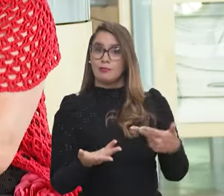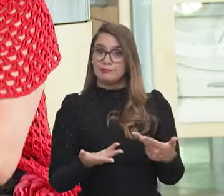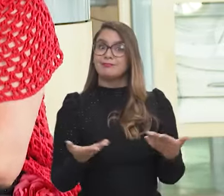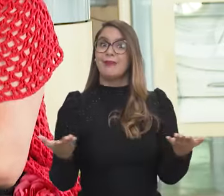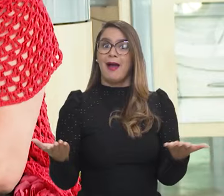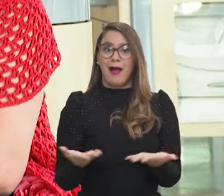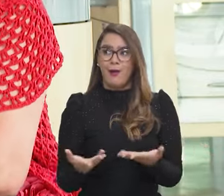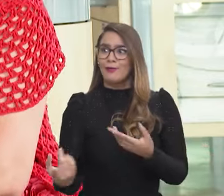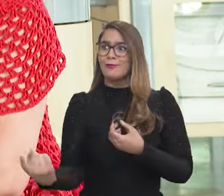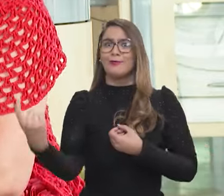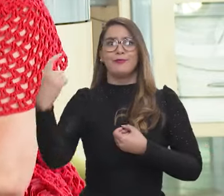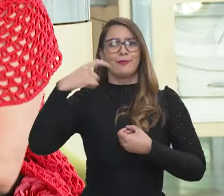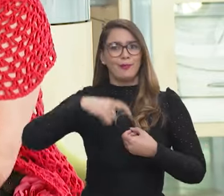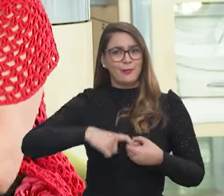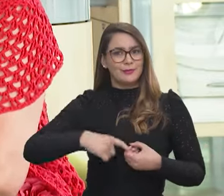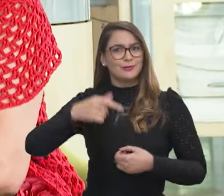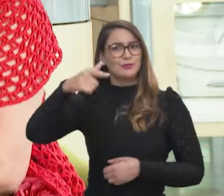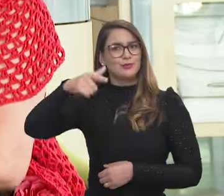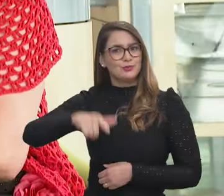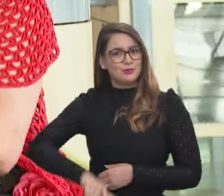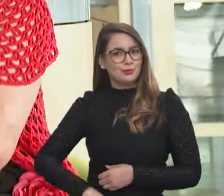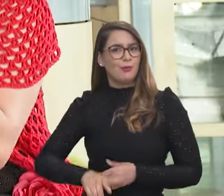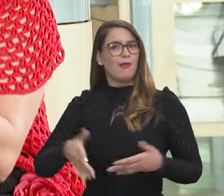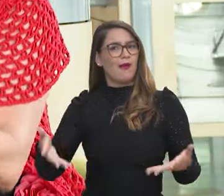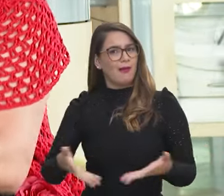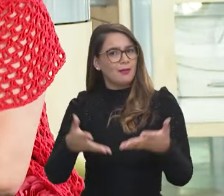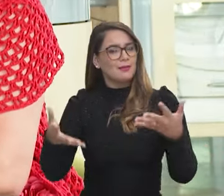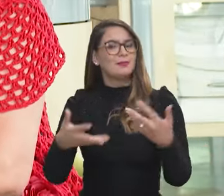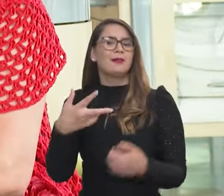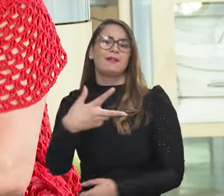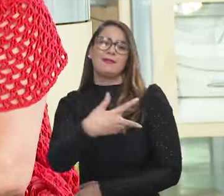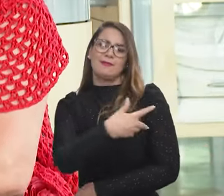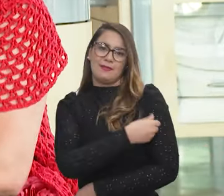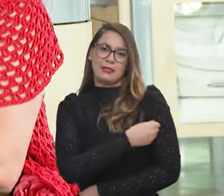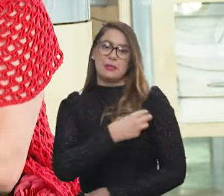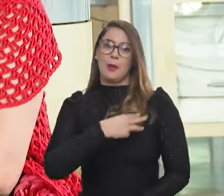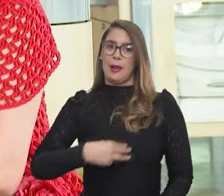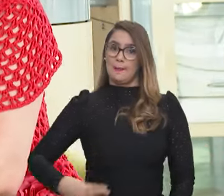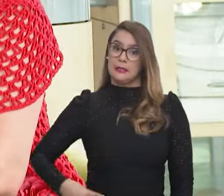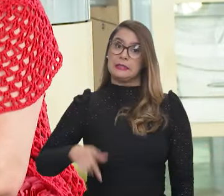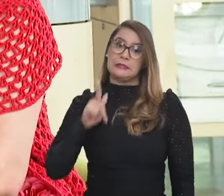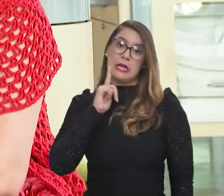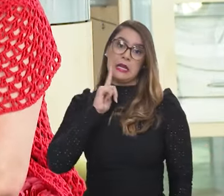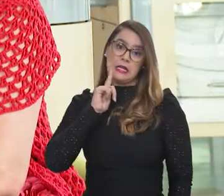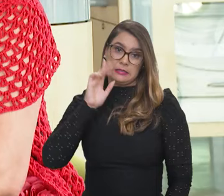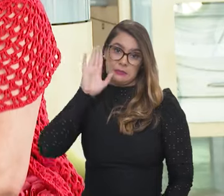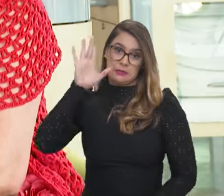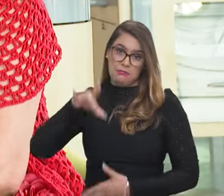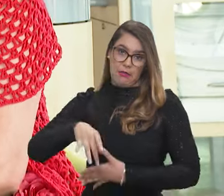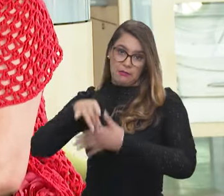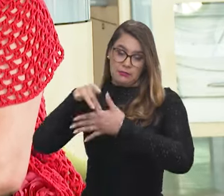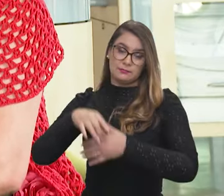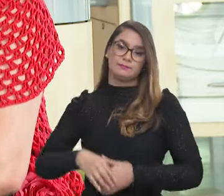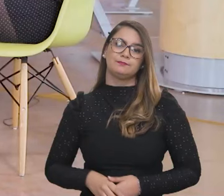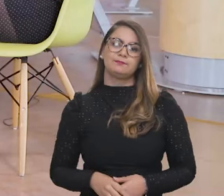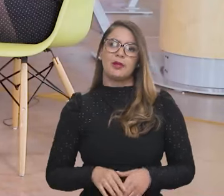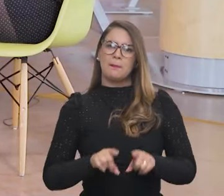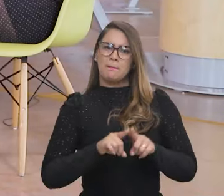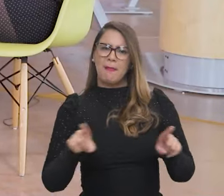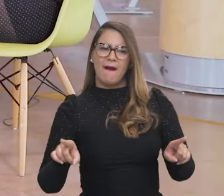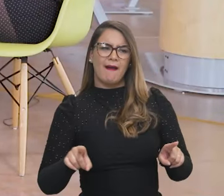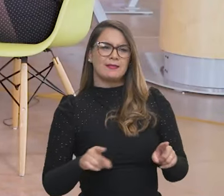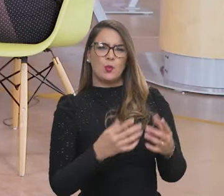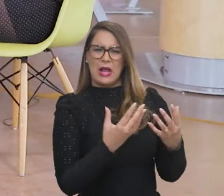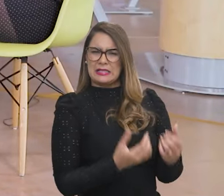nós temos que voltar a essa forte campanha de vacinação que a ministra Nísia lidera. E, mas o